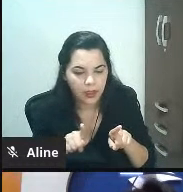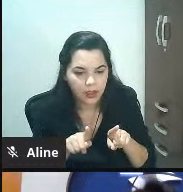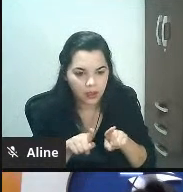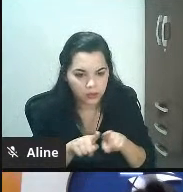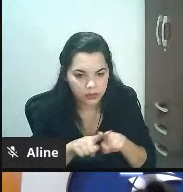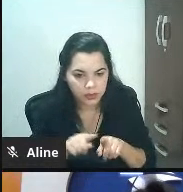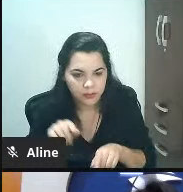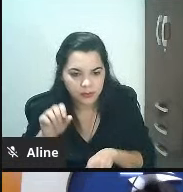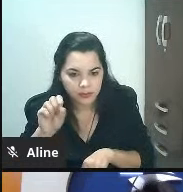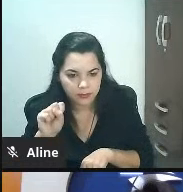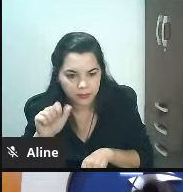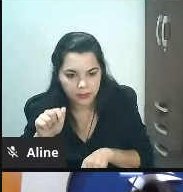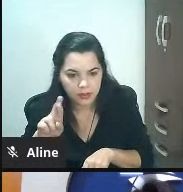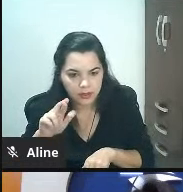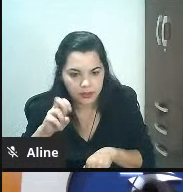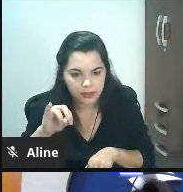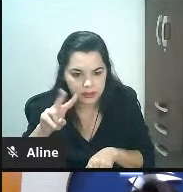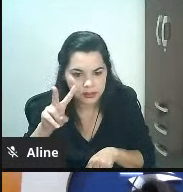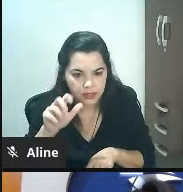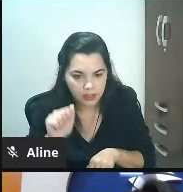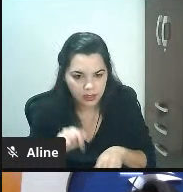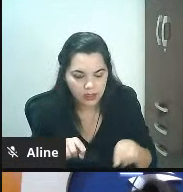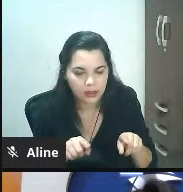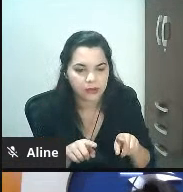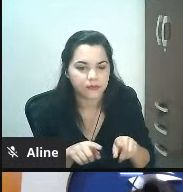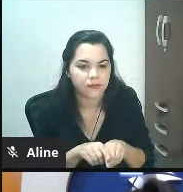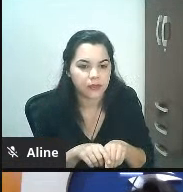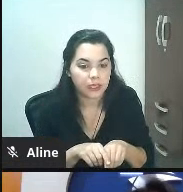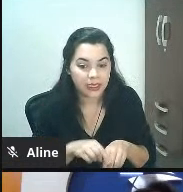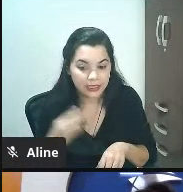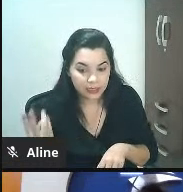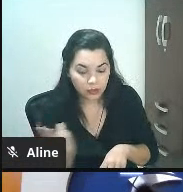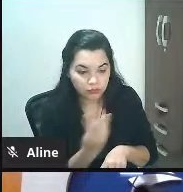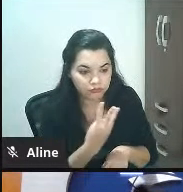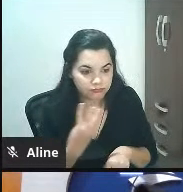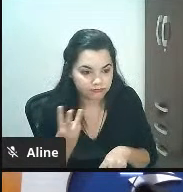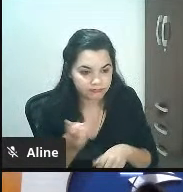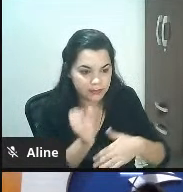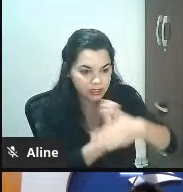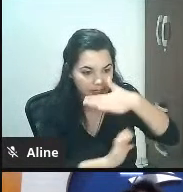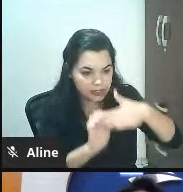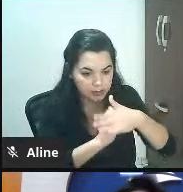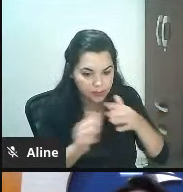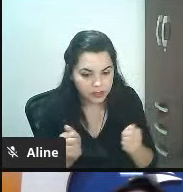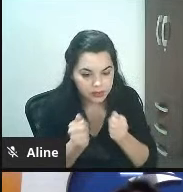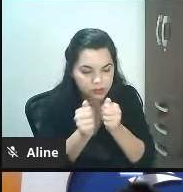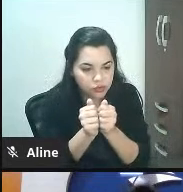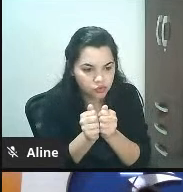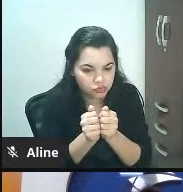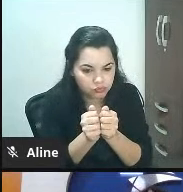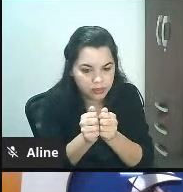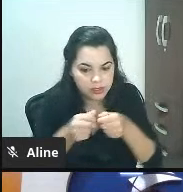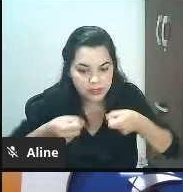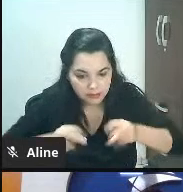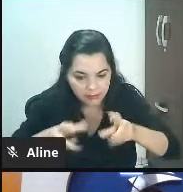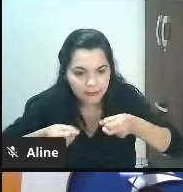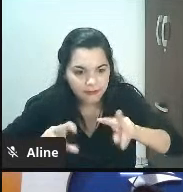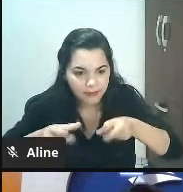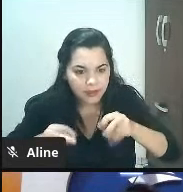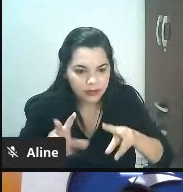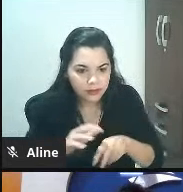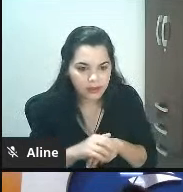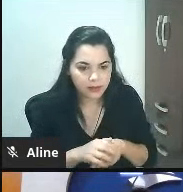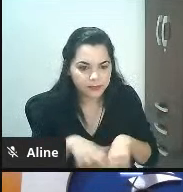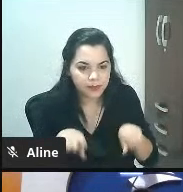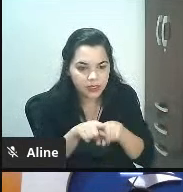dia das mães com o presente que não pode faltar tá vendo eu juntei três forças ali para a gente somar e vender e olha esse caso aqui da